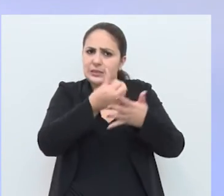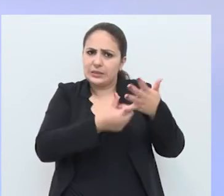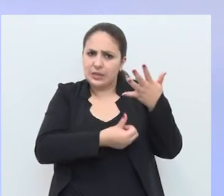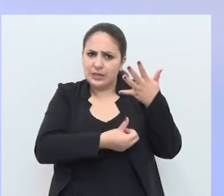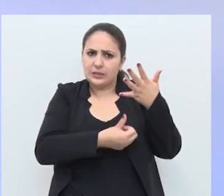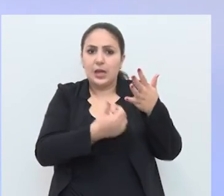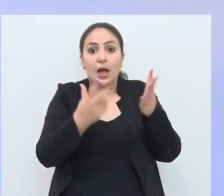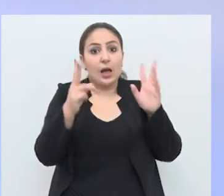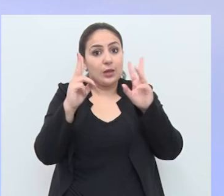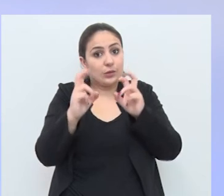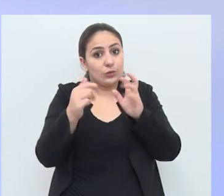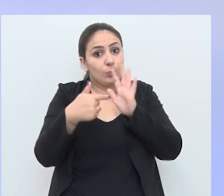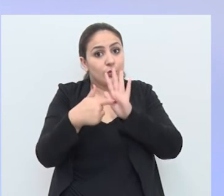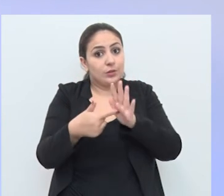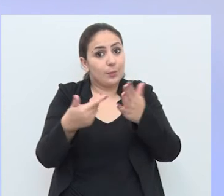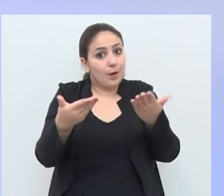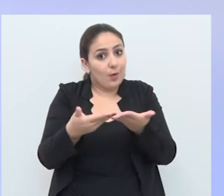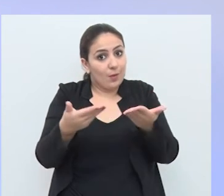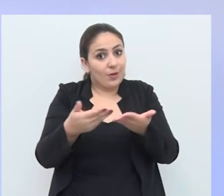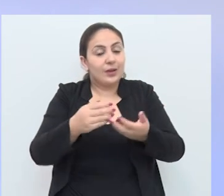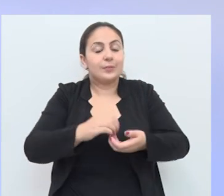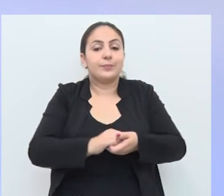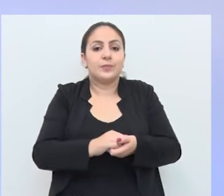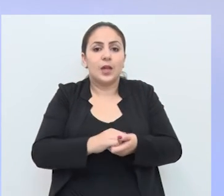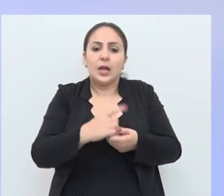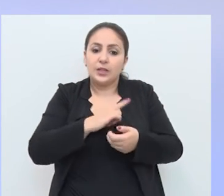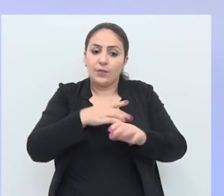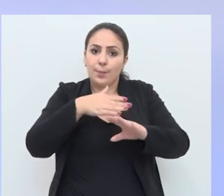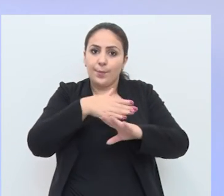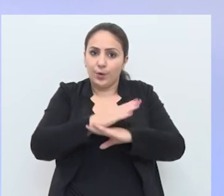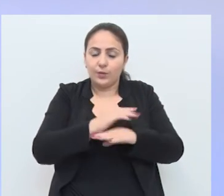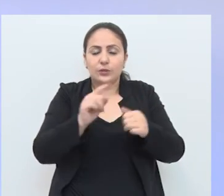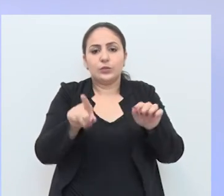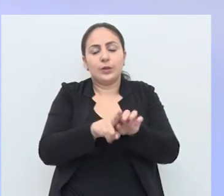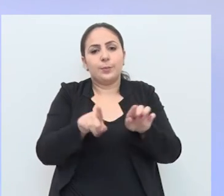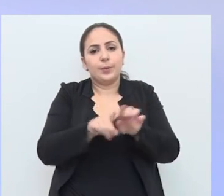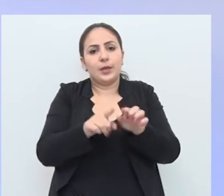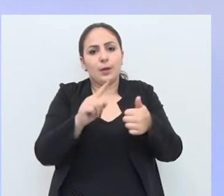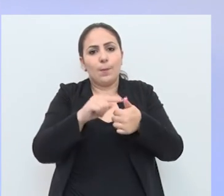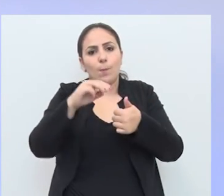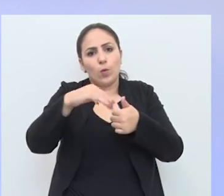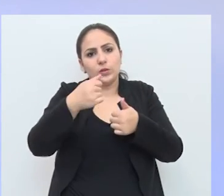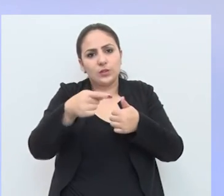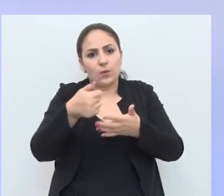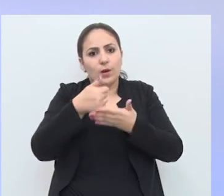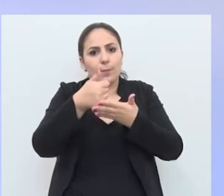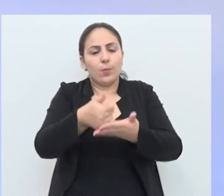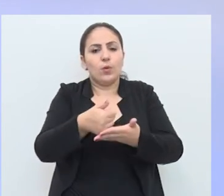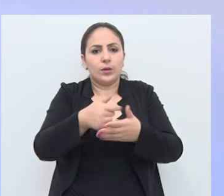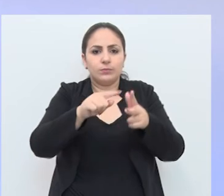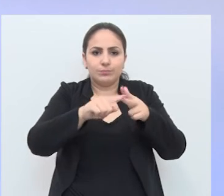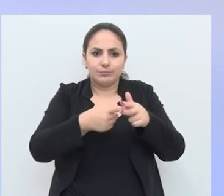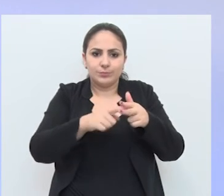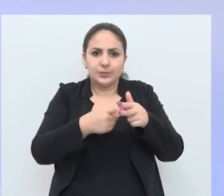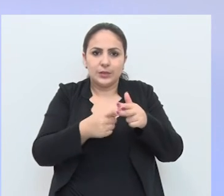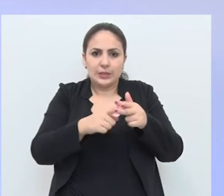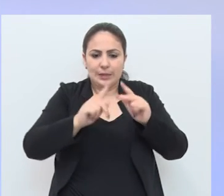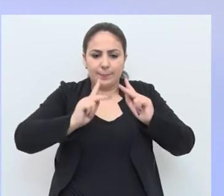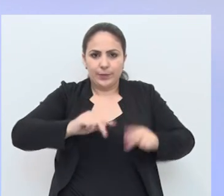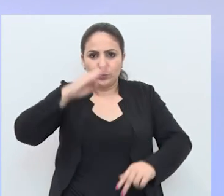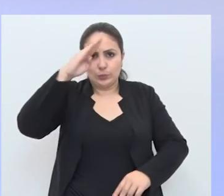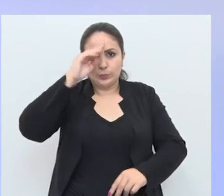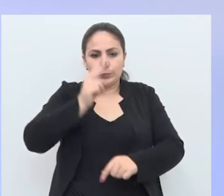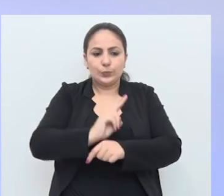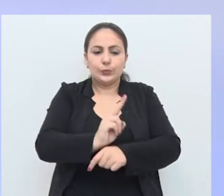seis matérias que exibimos no Jornal da Câmara de hoje, foram aprovadas ainda uma moção de apoio à manutenção dos